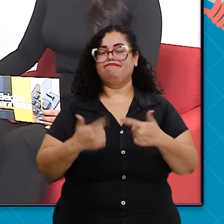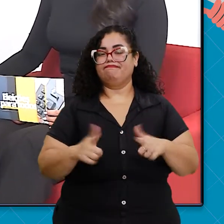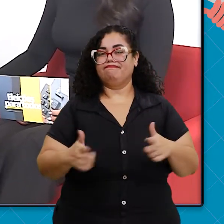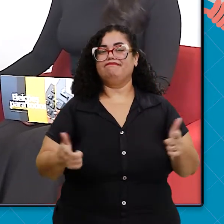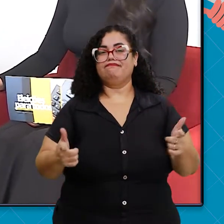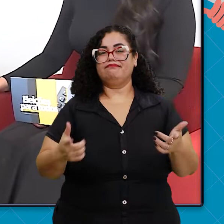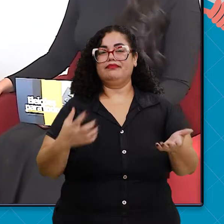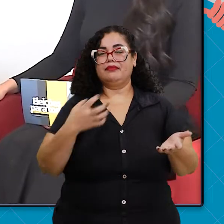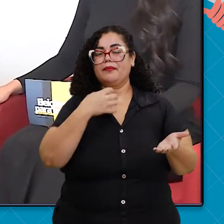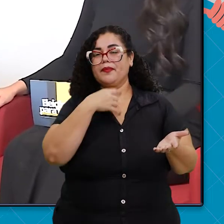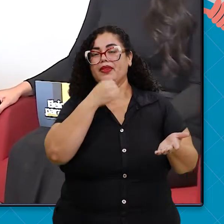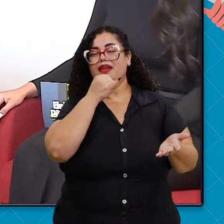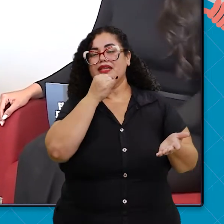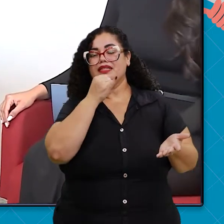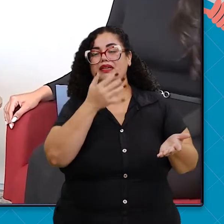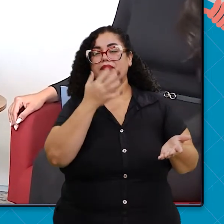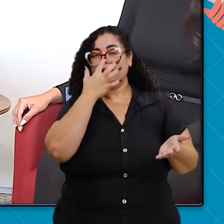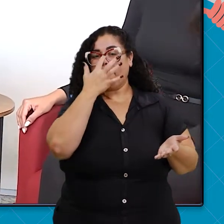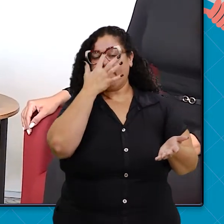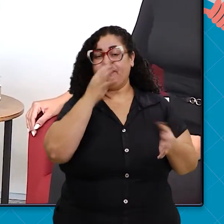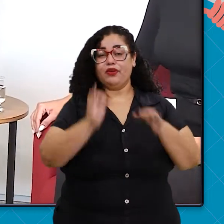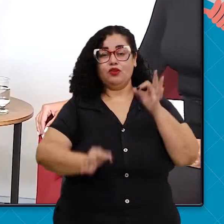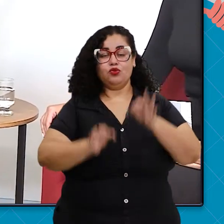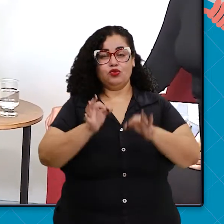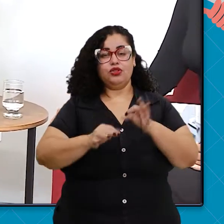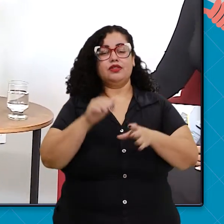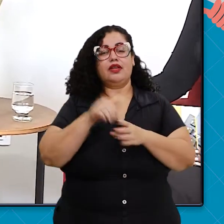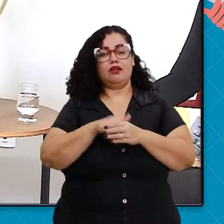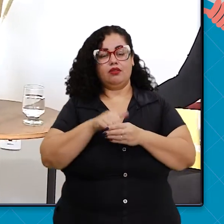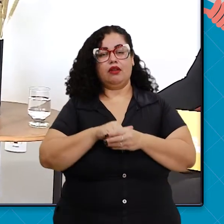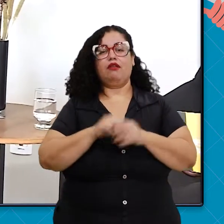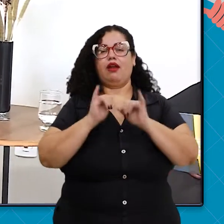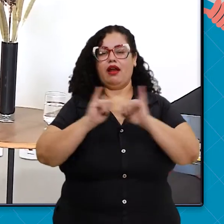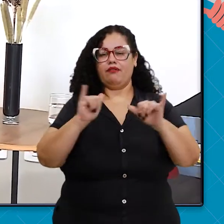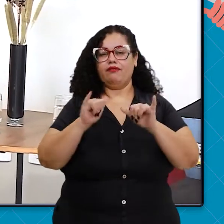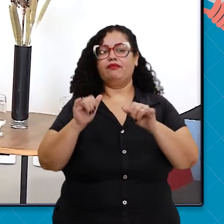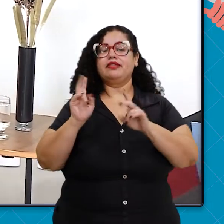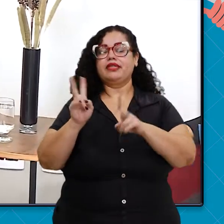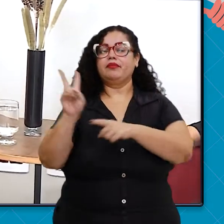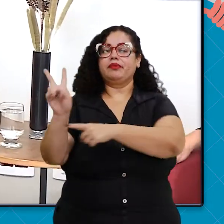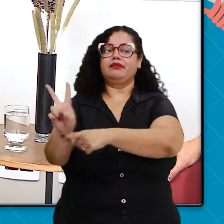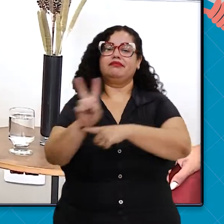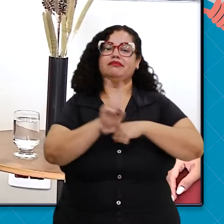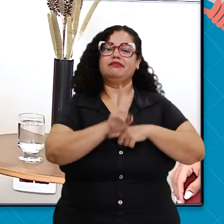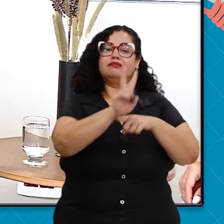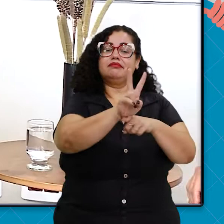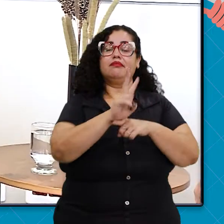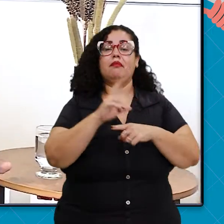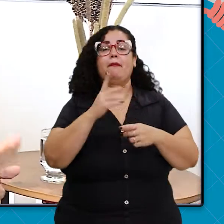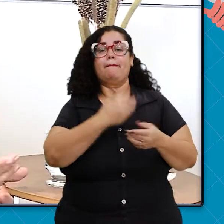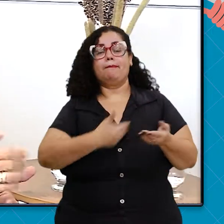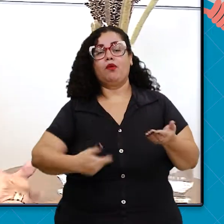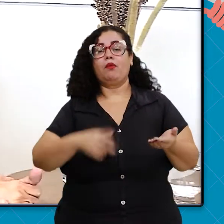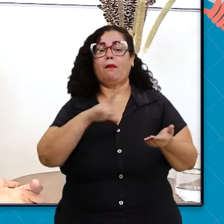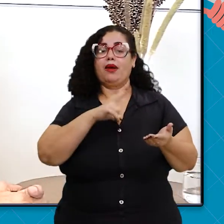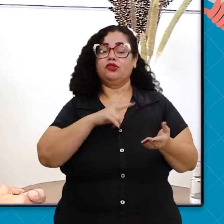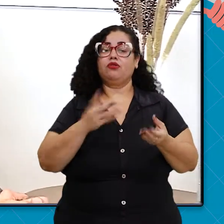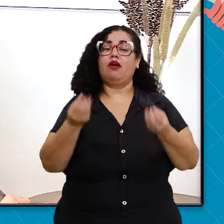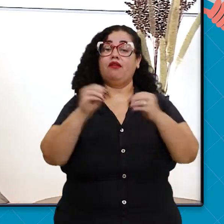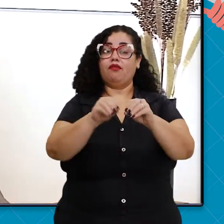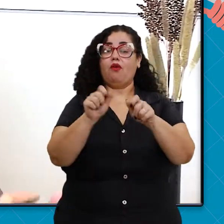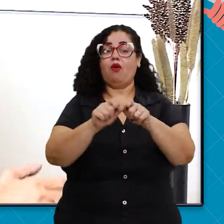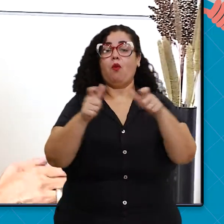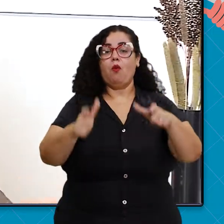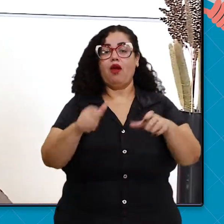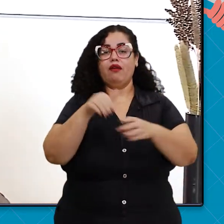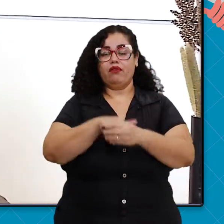Cita aqui o exemplo. A justiça eleitoral, ela pega prédios emprestados públicos ou particulares para montar as sessões eleitorais.